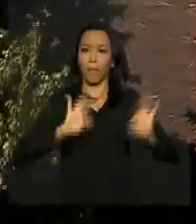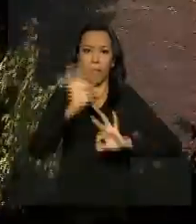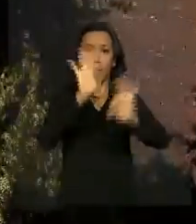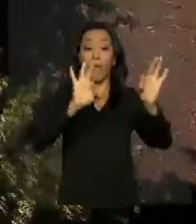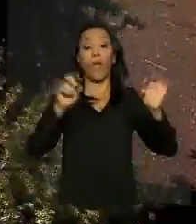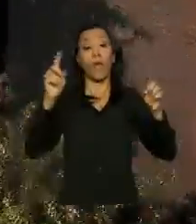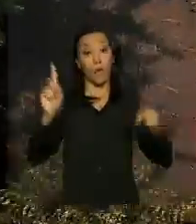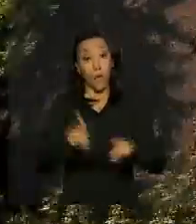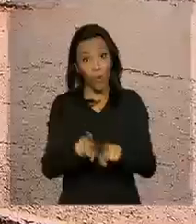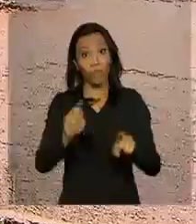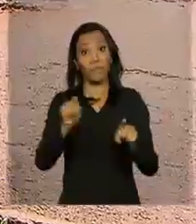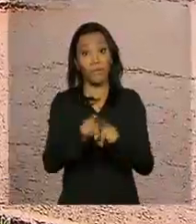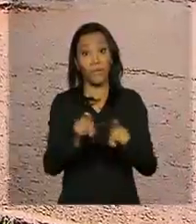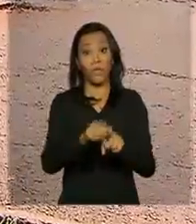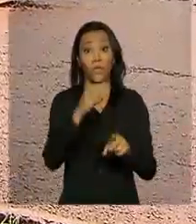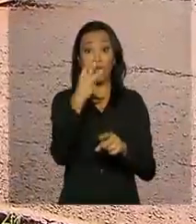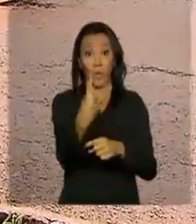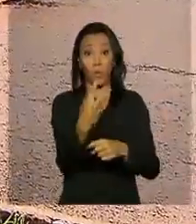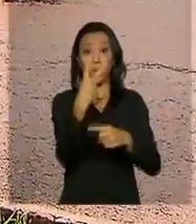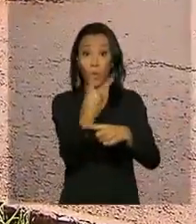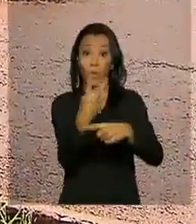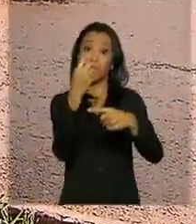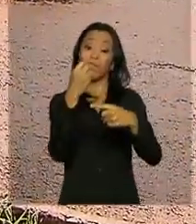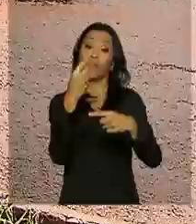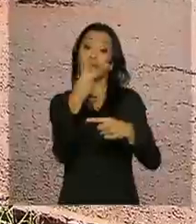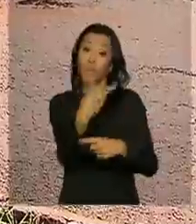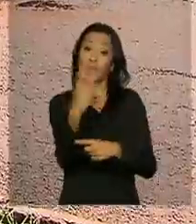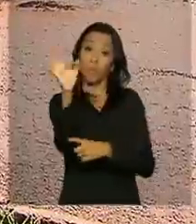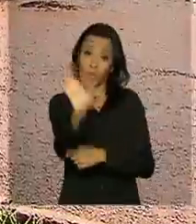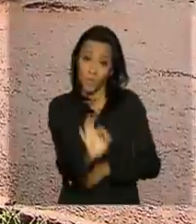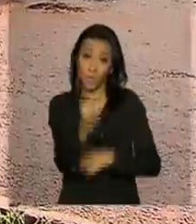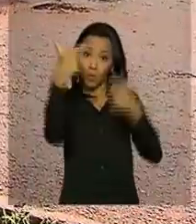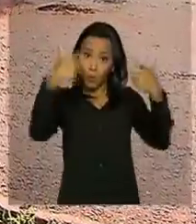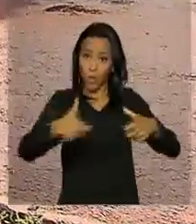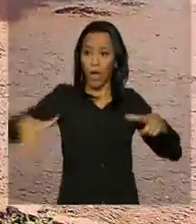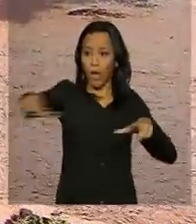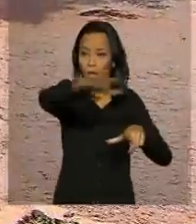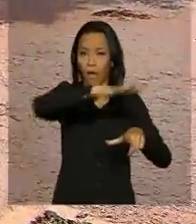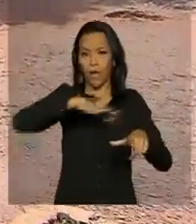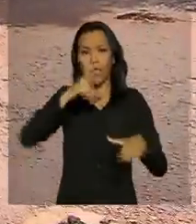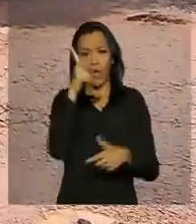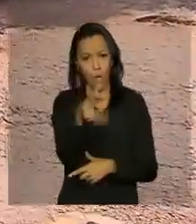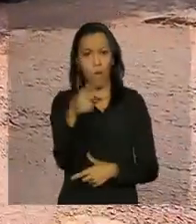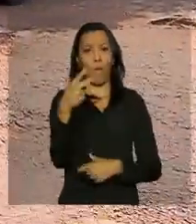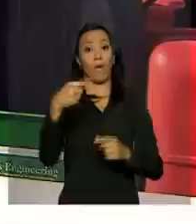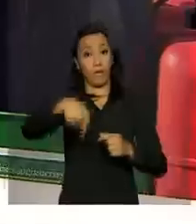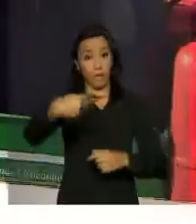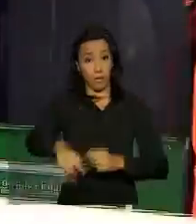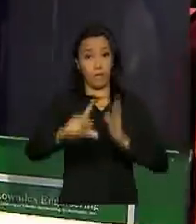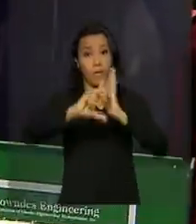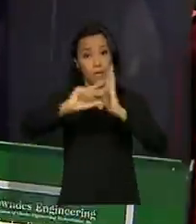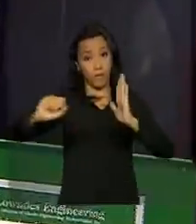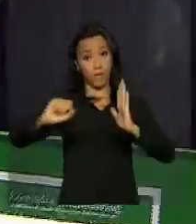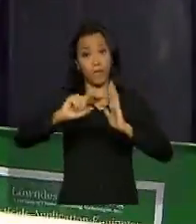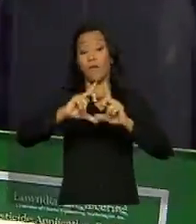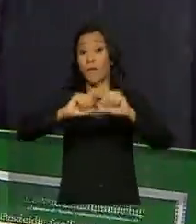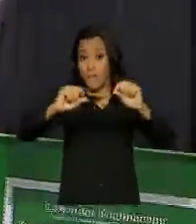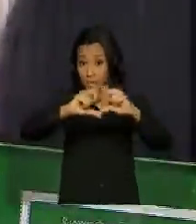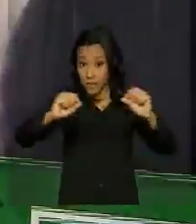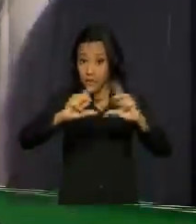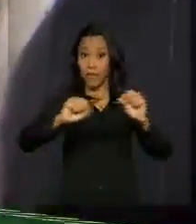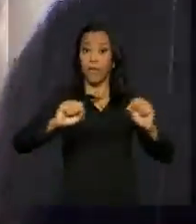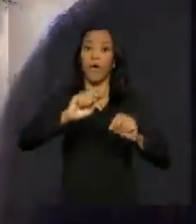mosquitos supera o índice de 2% num determinado local, como no Distrito Federal, onde 11 veículos